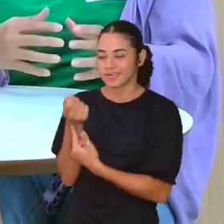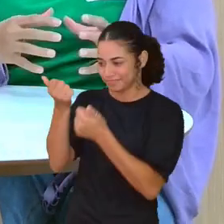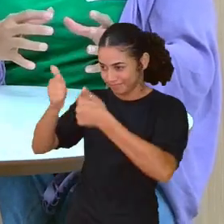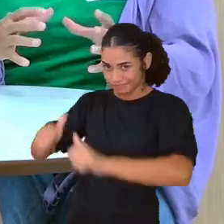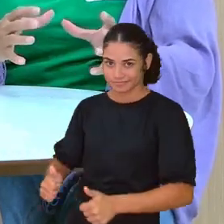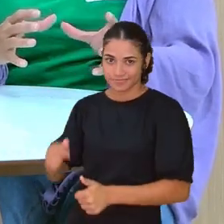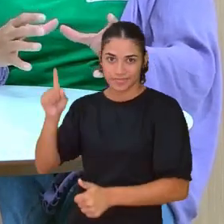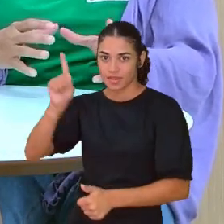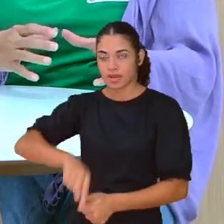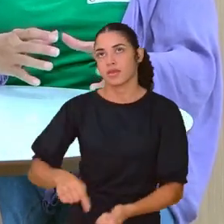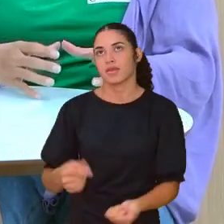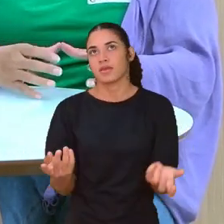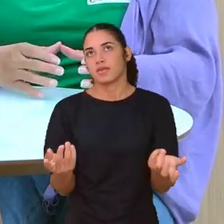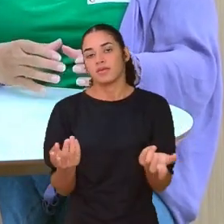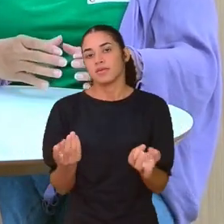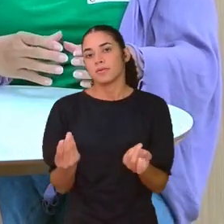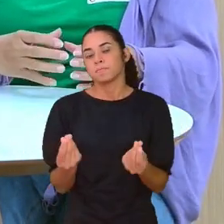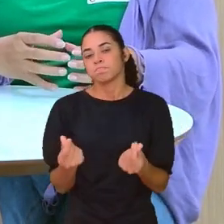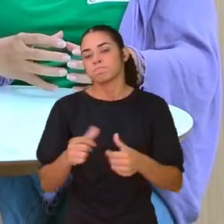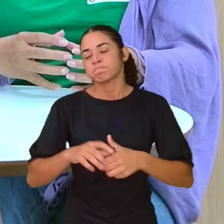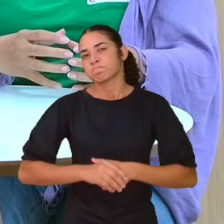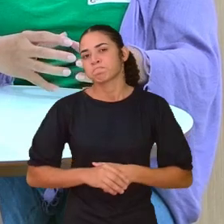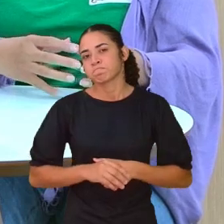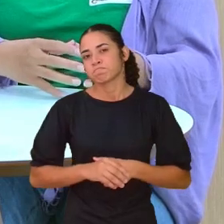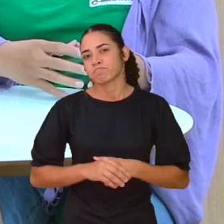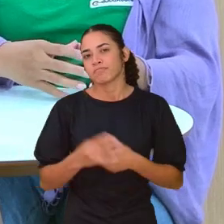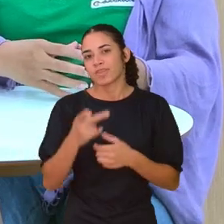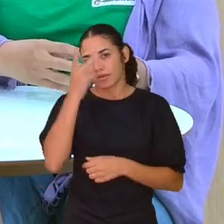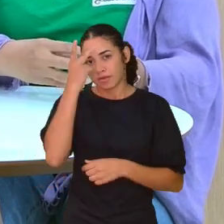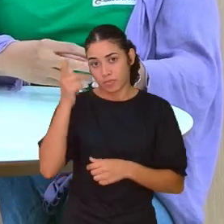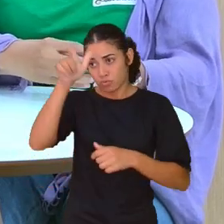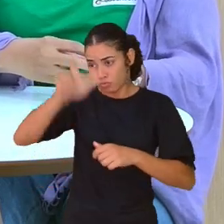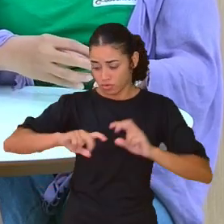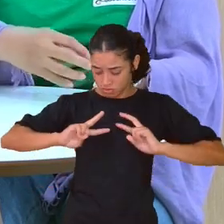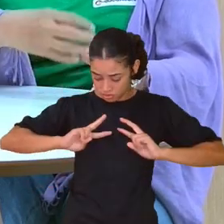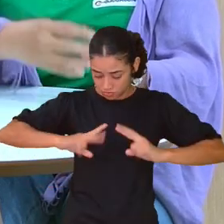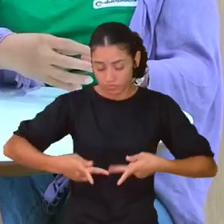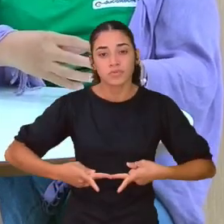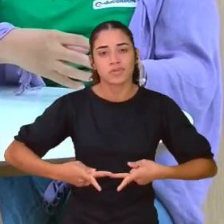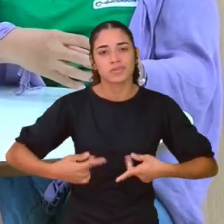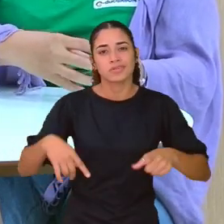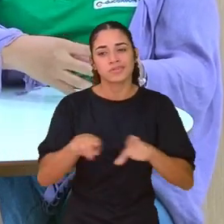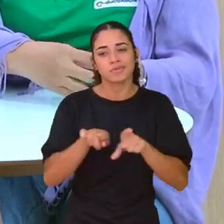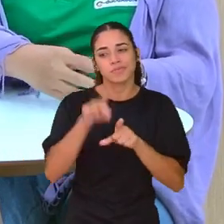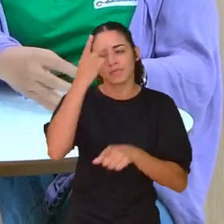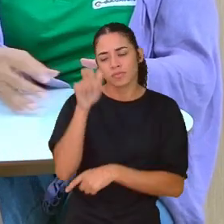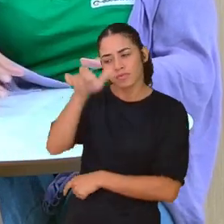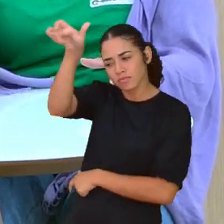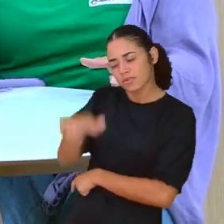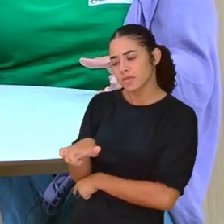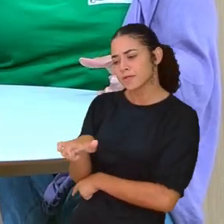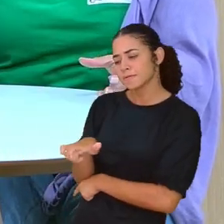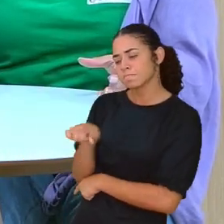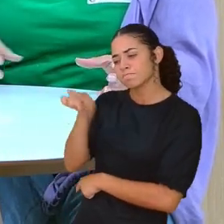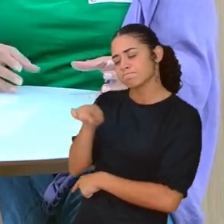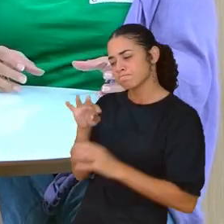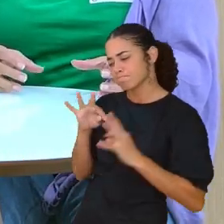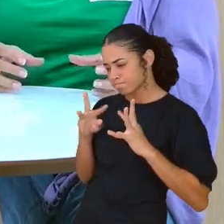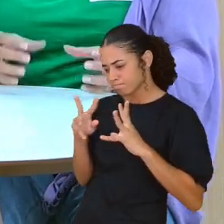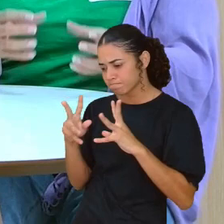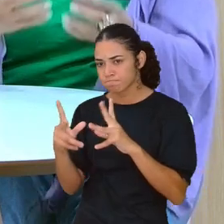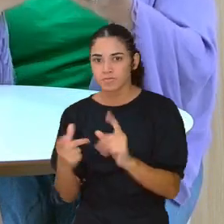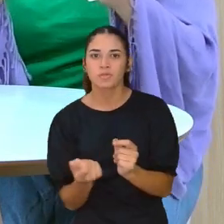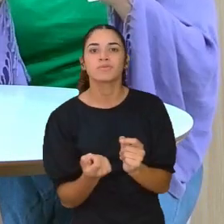levar o ser humano e ver o ser humano de uma forma integral.